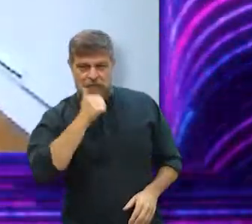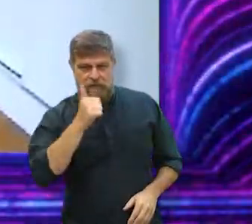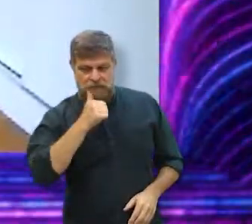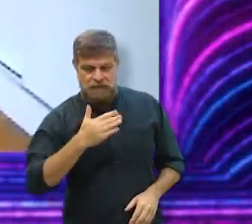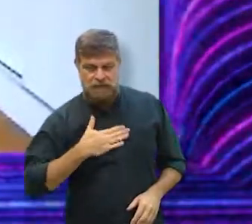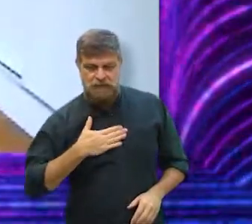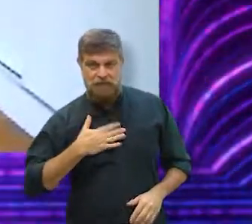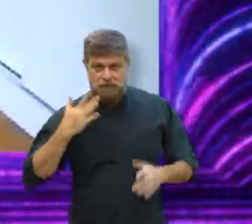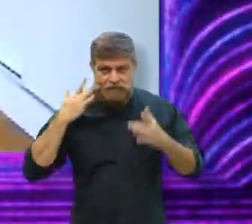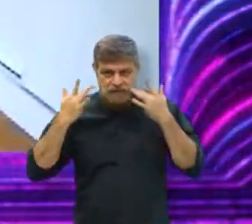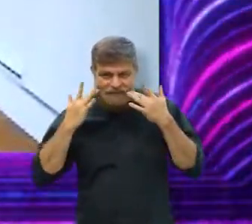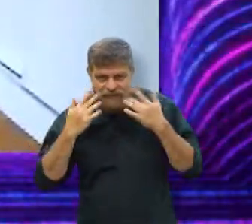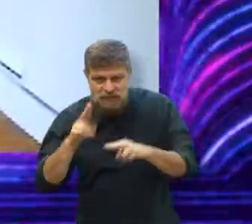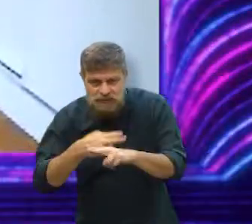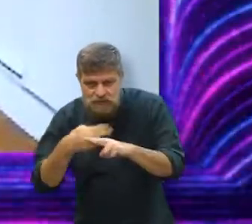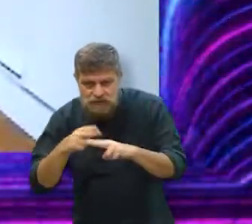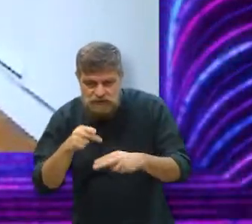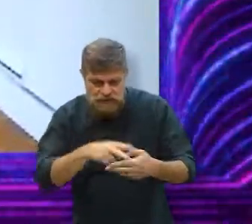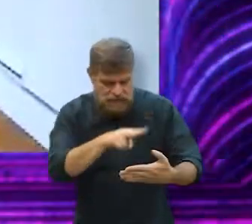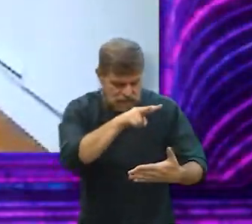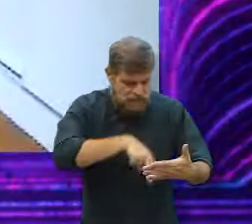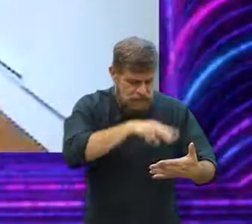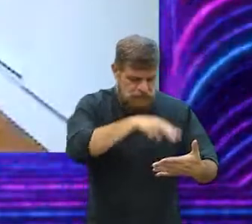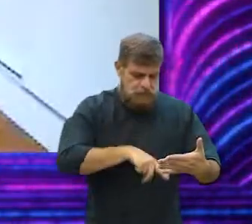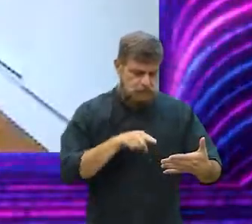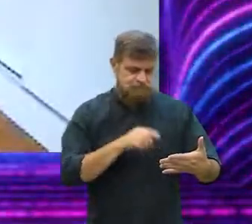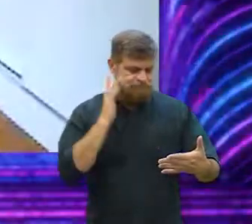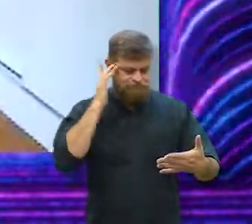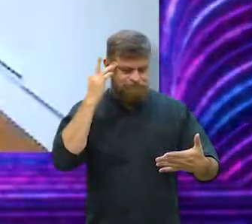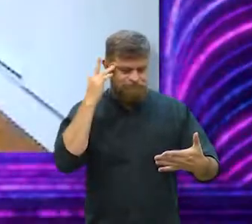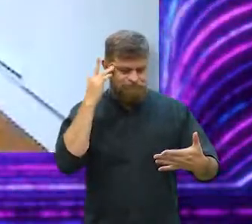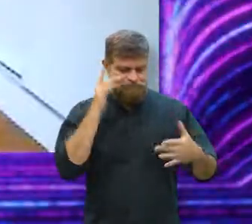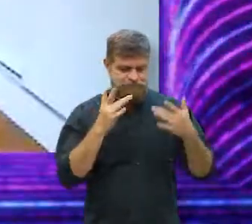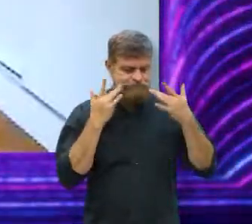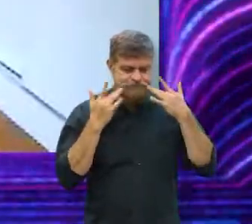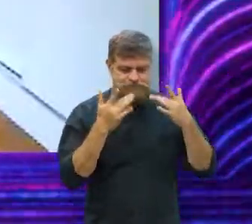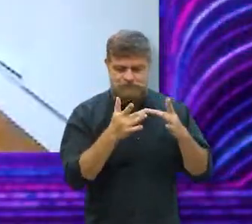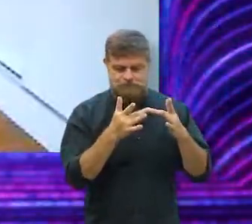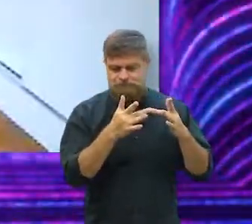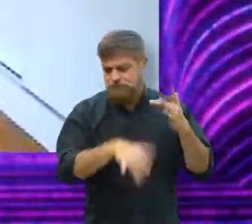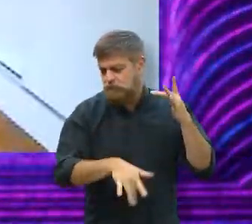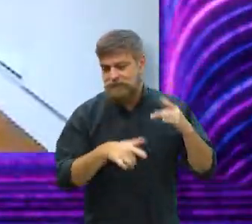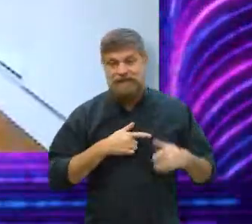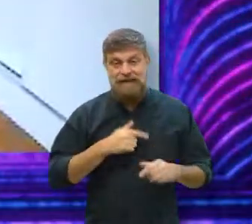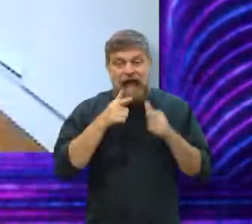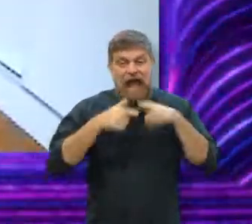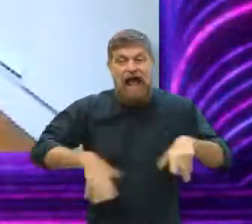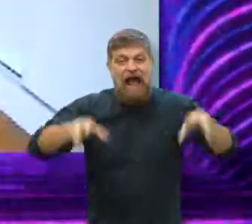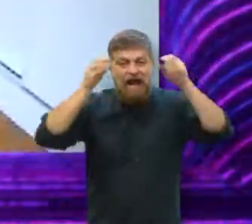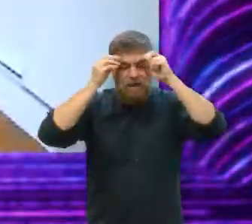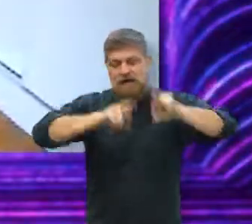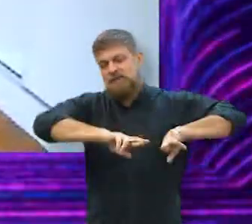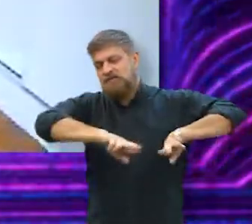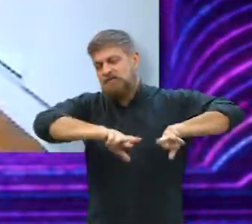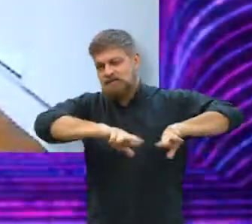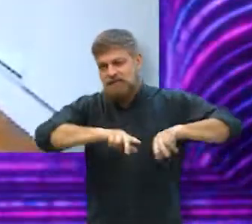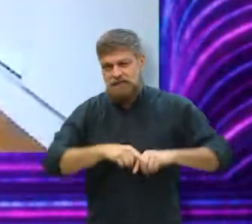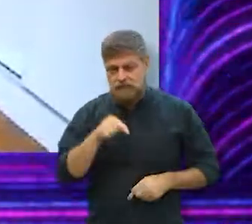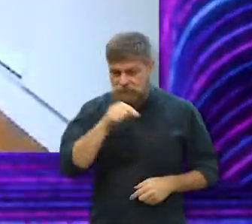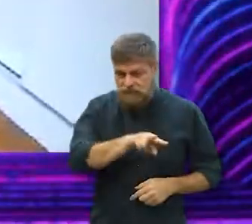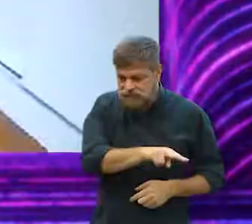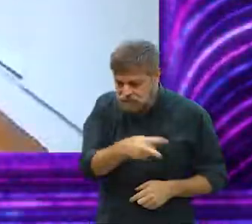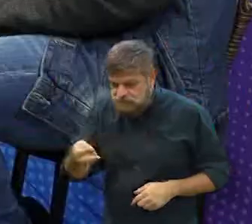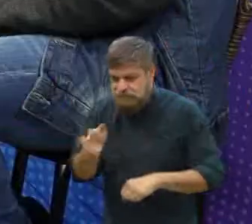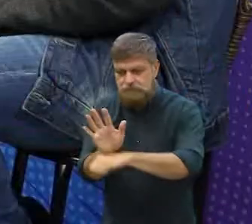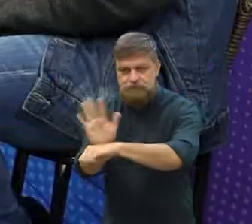dirigiu a minha peça, a peça do chocolate, ela leu e ela não acha que é muito teatro, assim, acho que teatro tem uma outra linguagem, sabe? mas